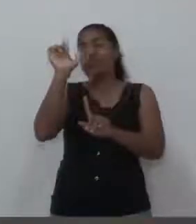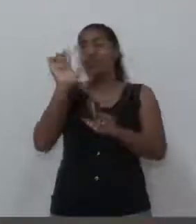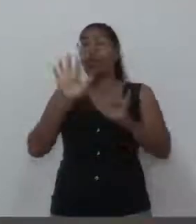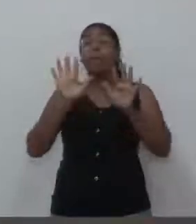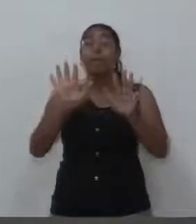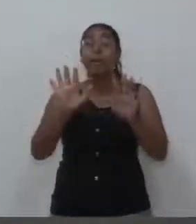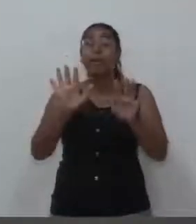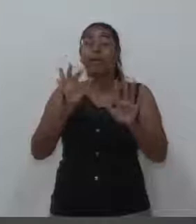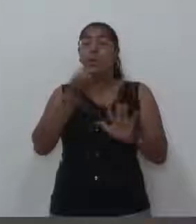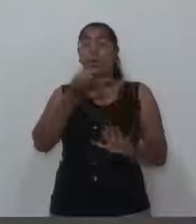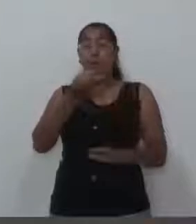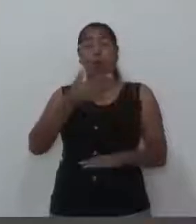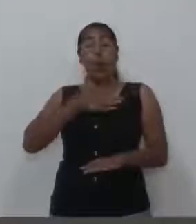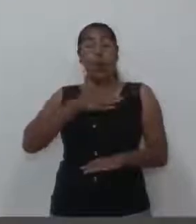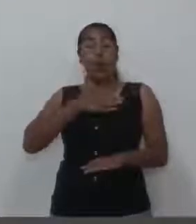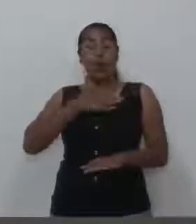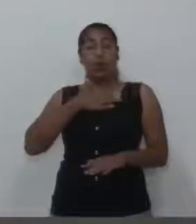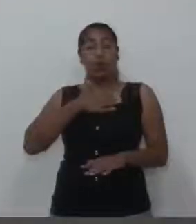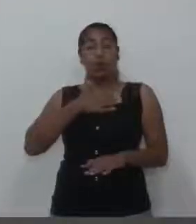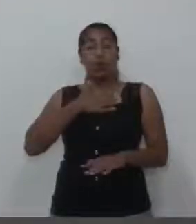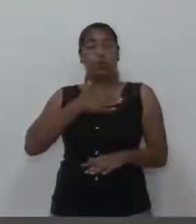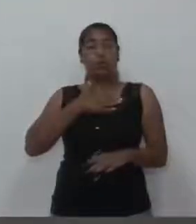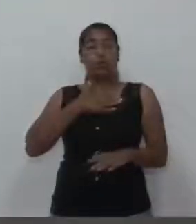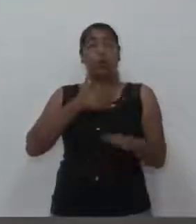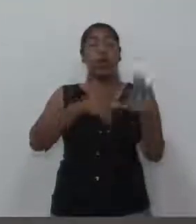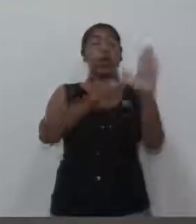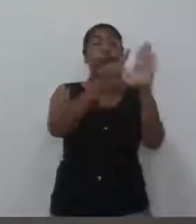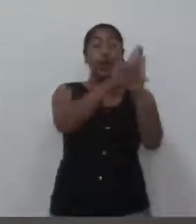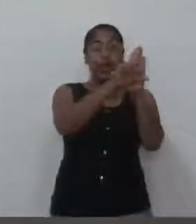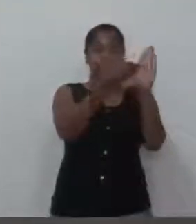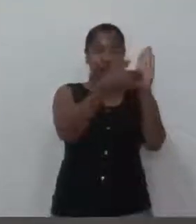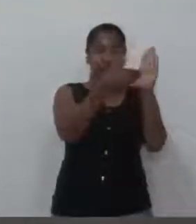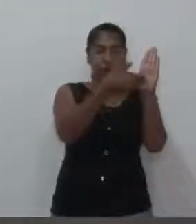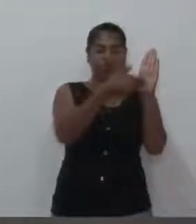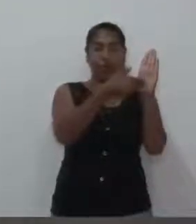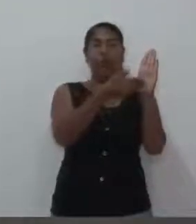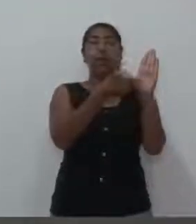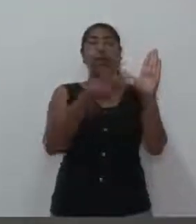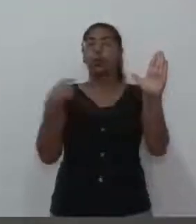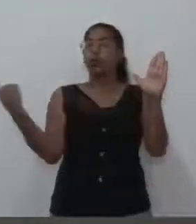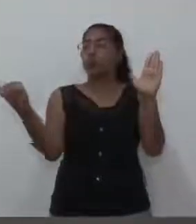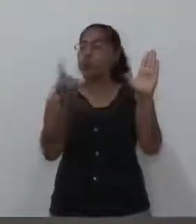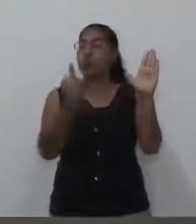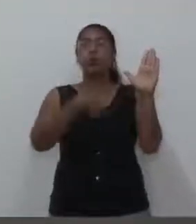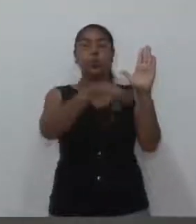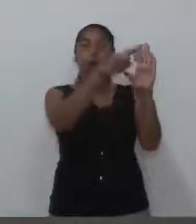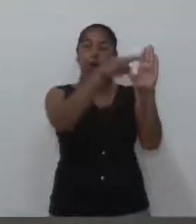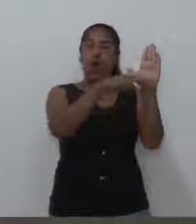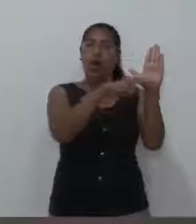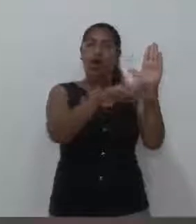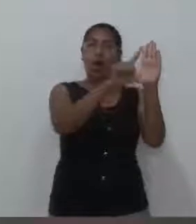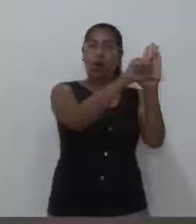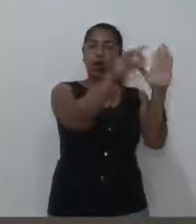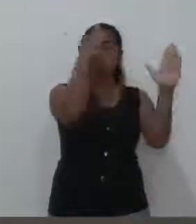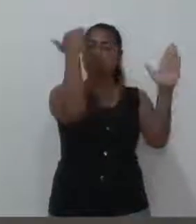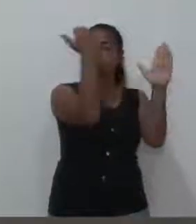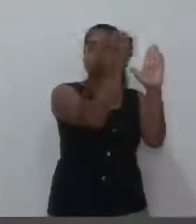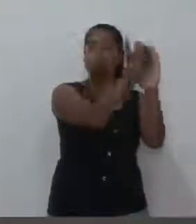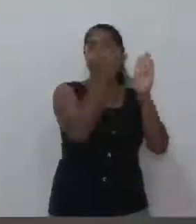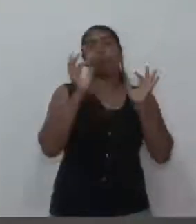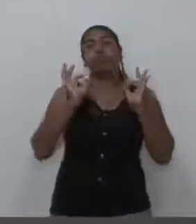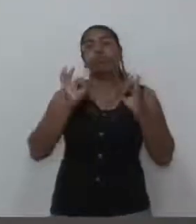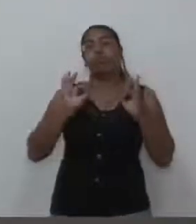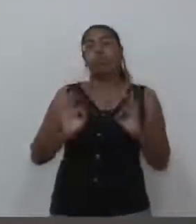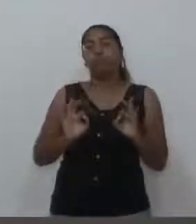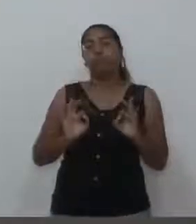ponto de vista, no meu entendimento legal, foram seguidos todos os trâmites previstos